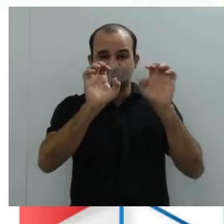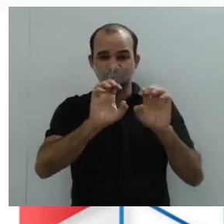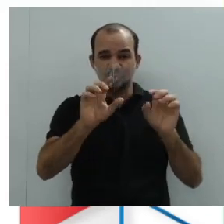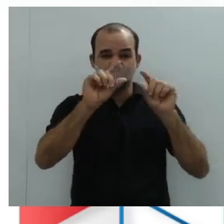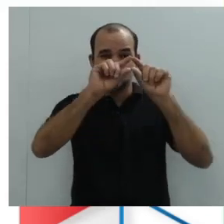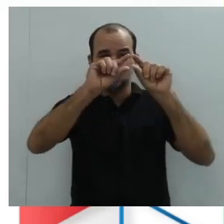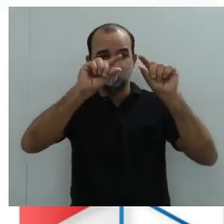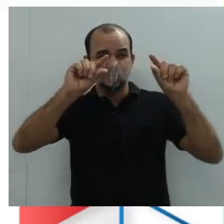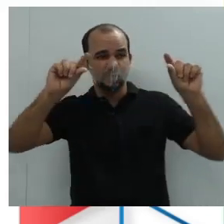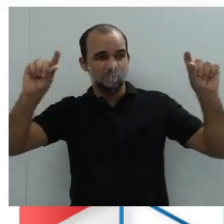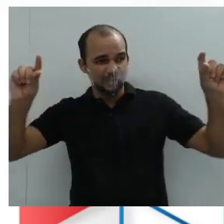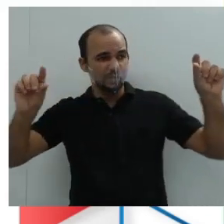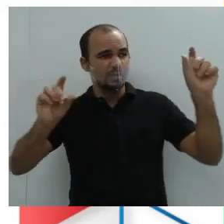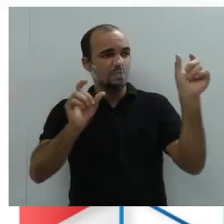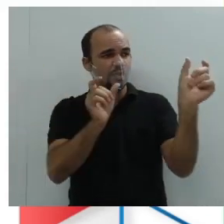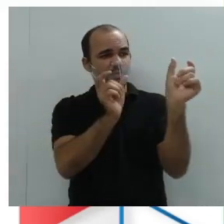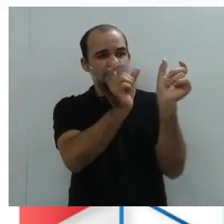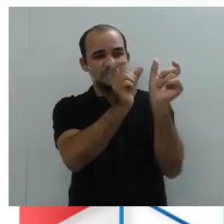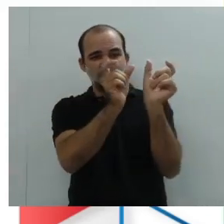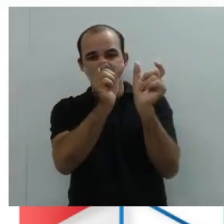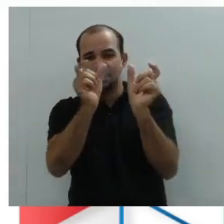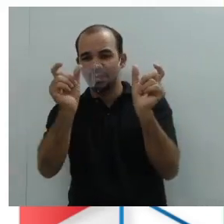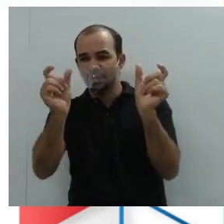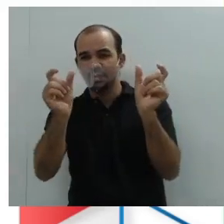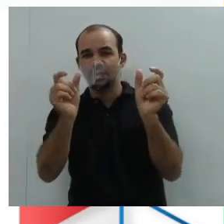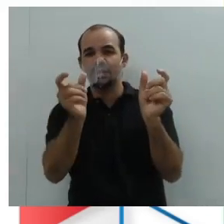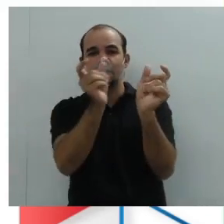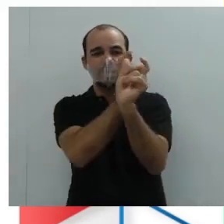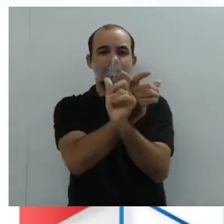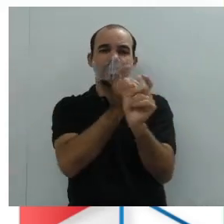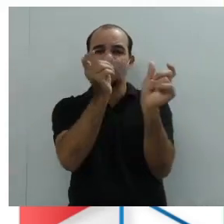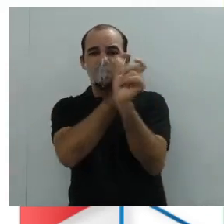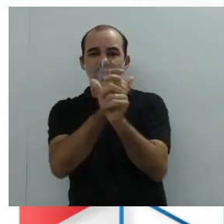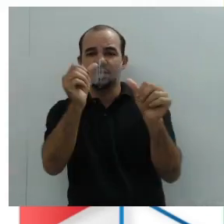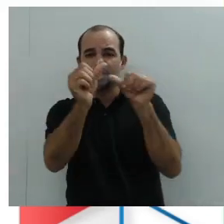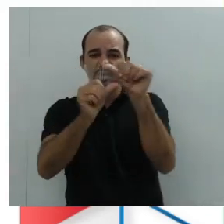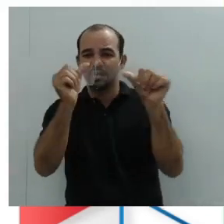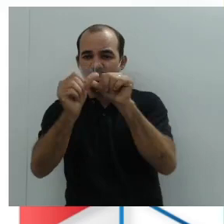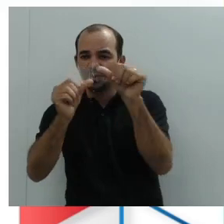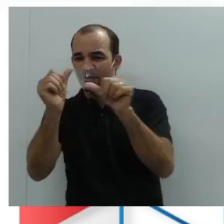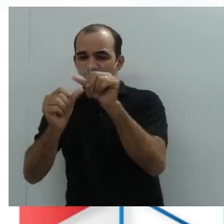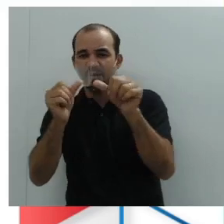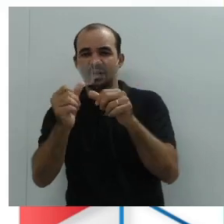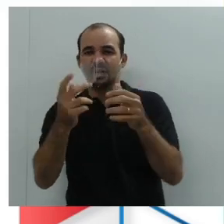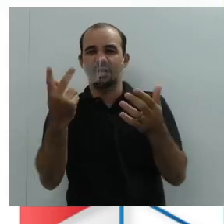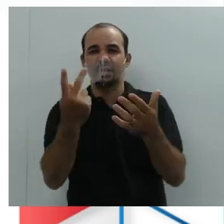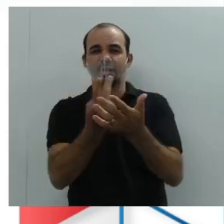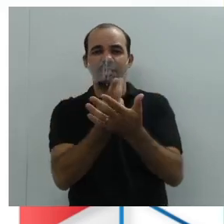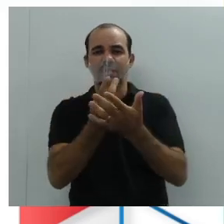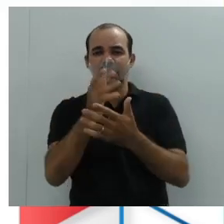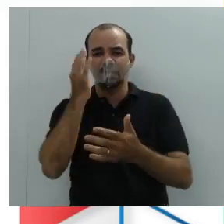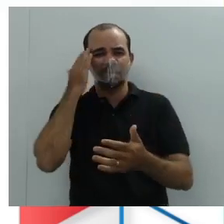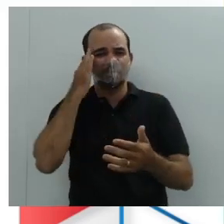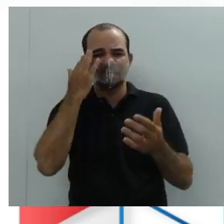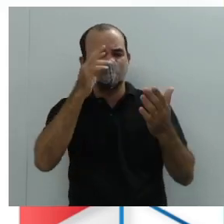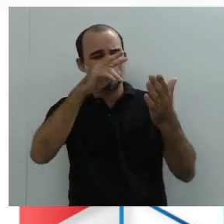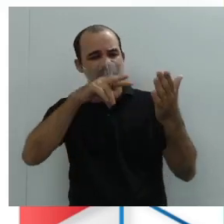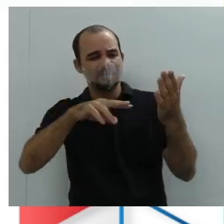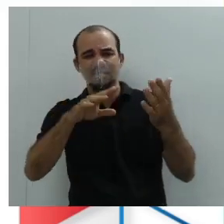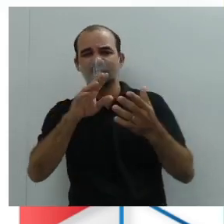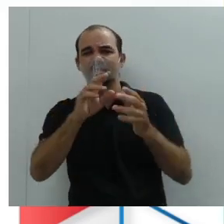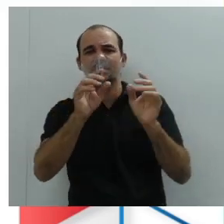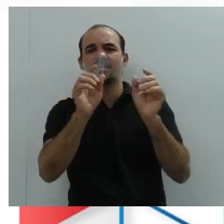não compreender o que você está lendo? Como é difícil a vida para uma pessoa que não consegue interpretar um texto?